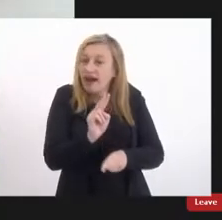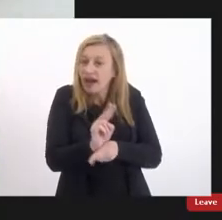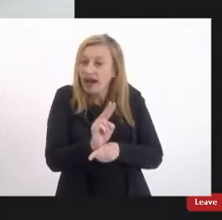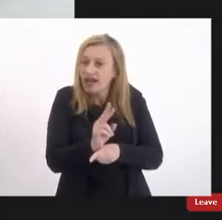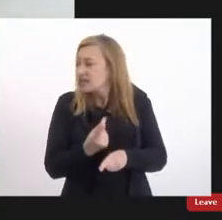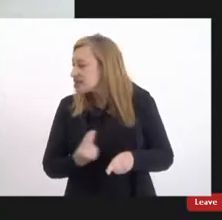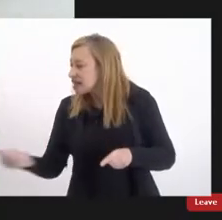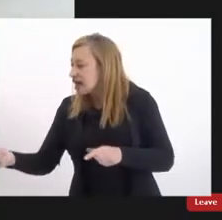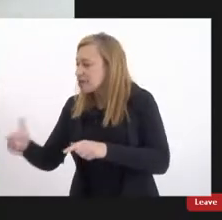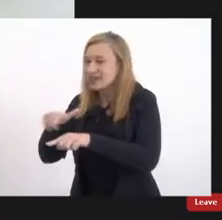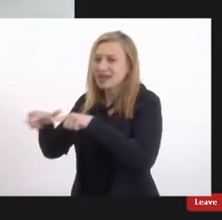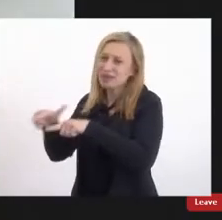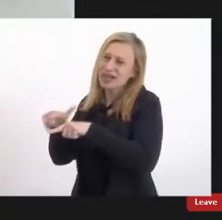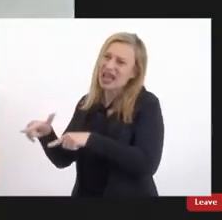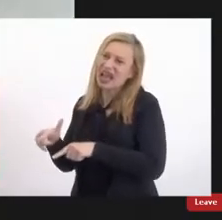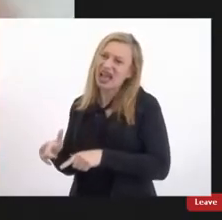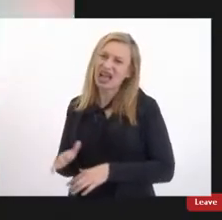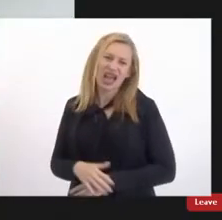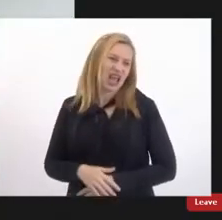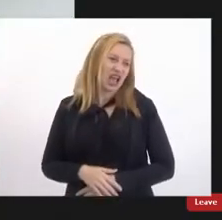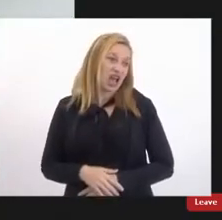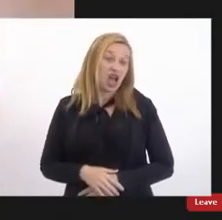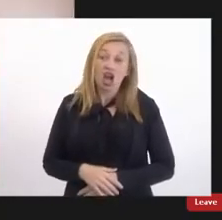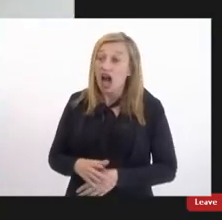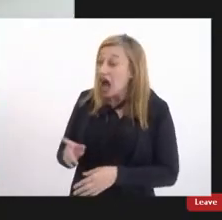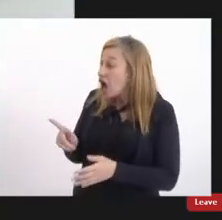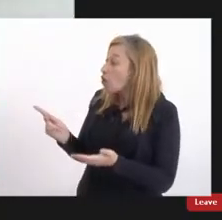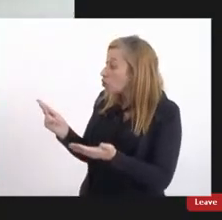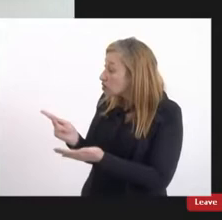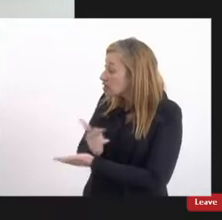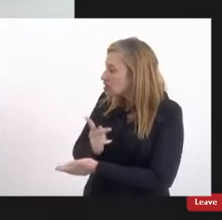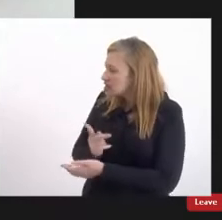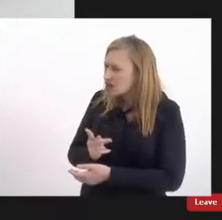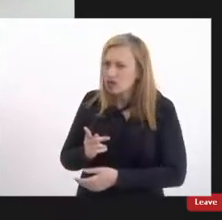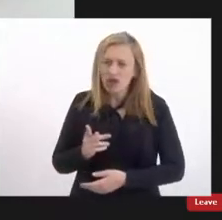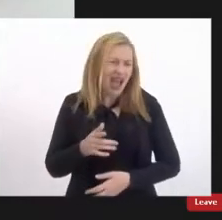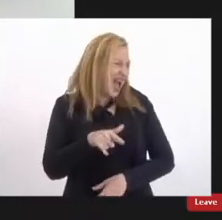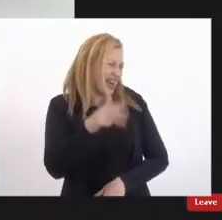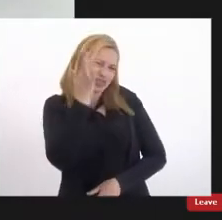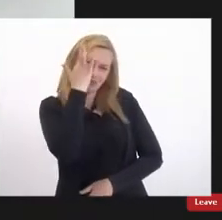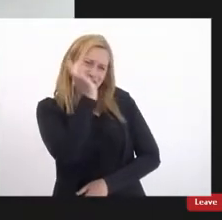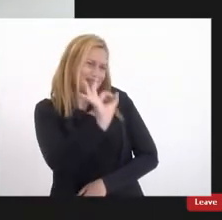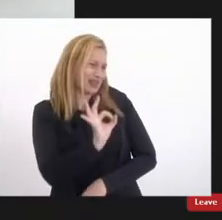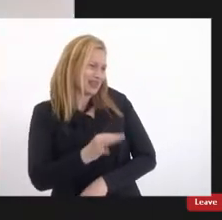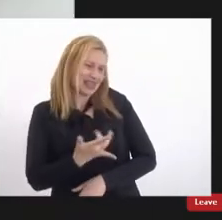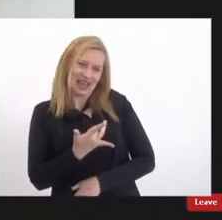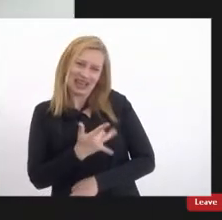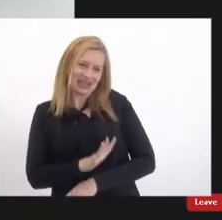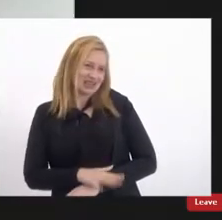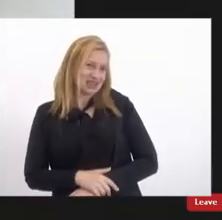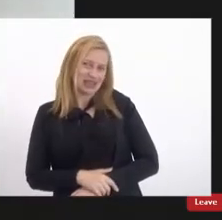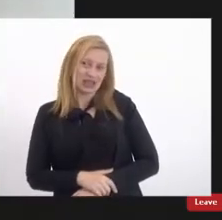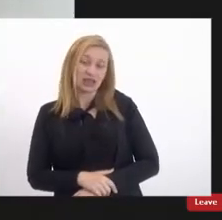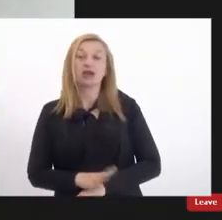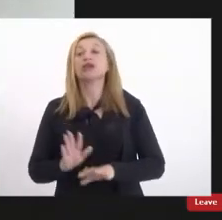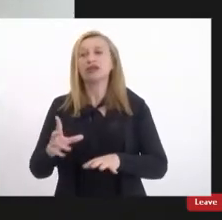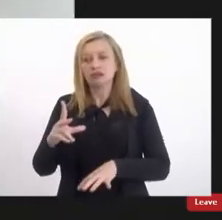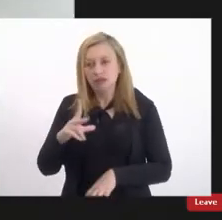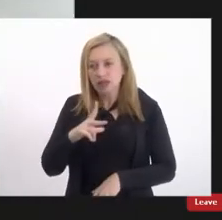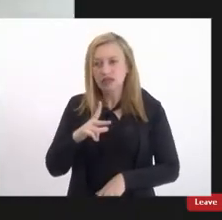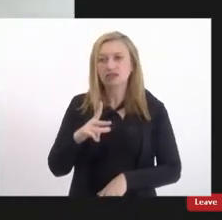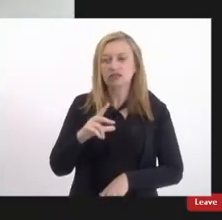aí finge assim não mas aconteceu vai acontecer só uma vez ele não entende o que é isso entende porque a dor é pessoal